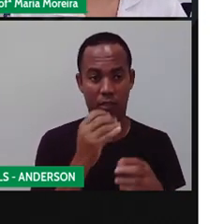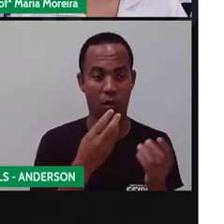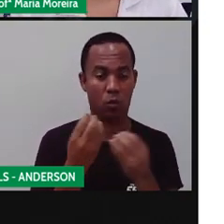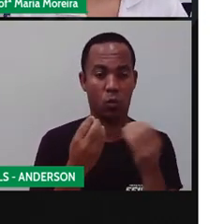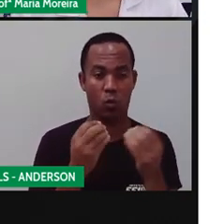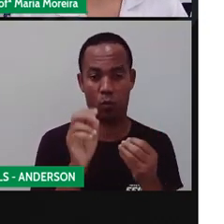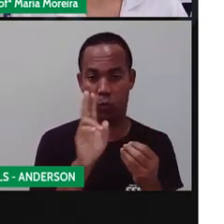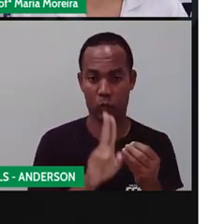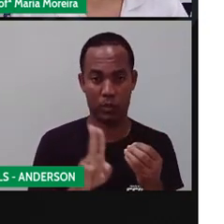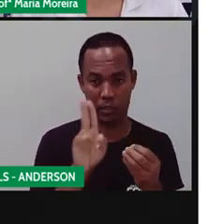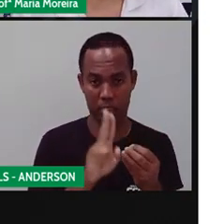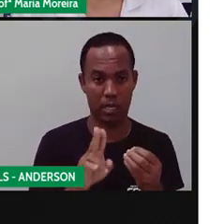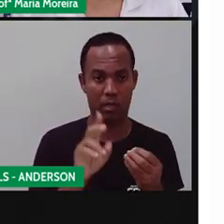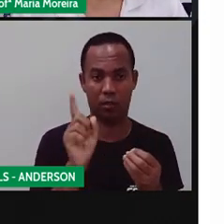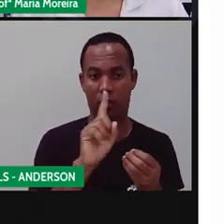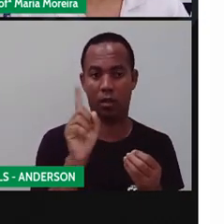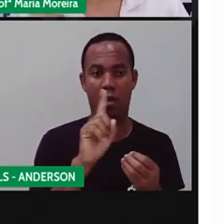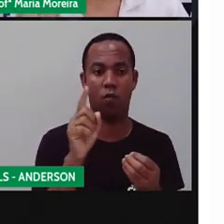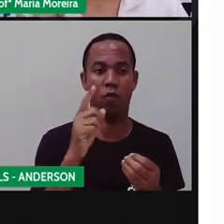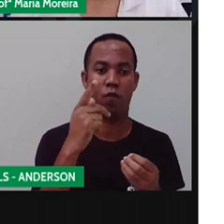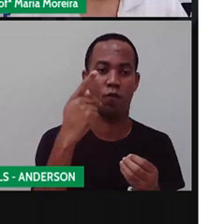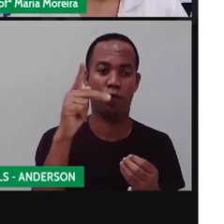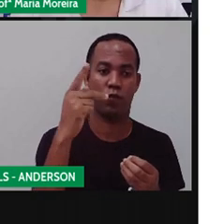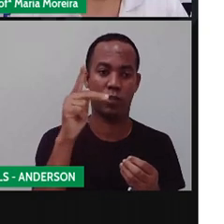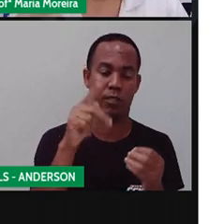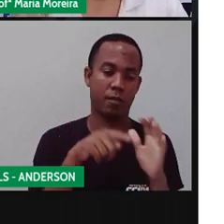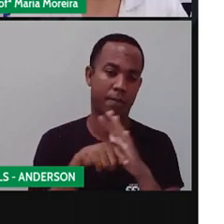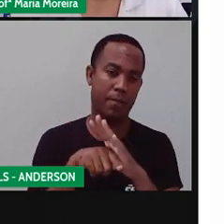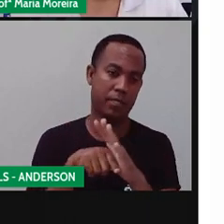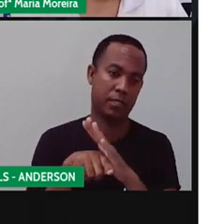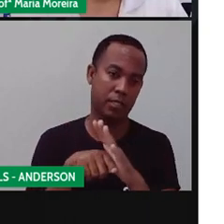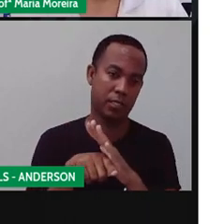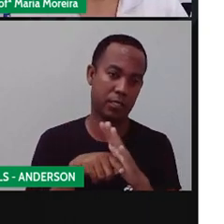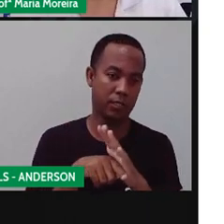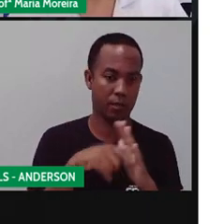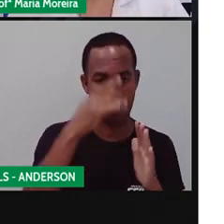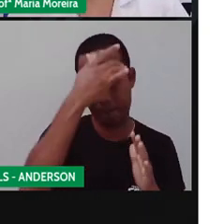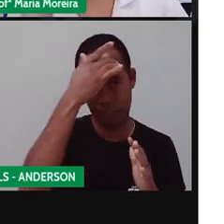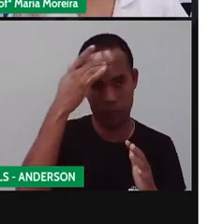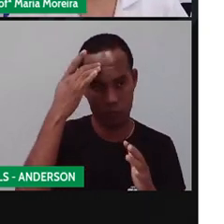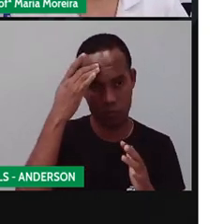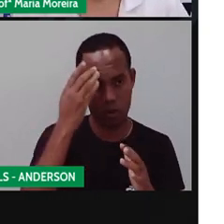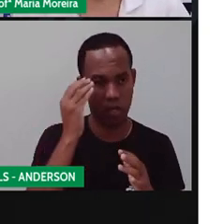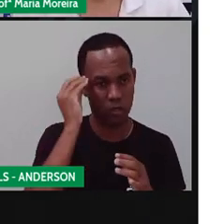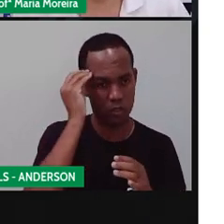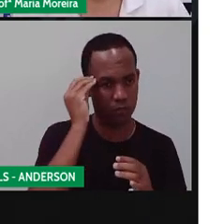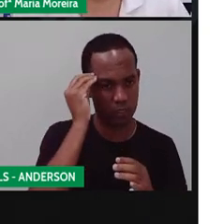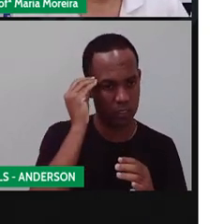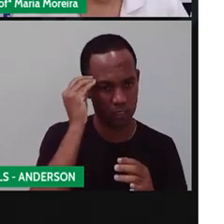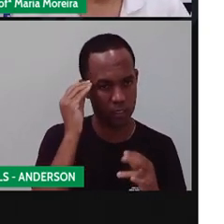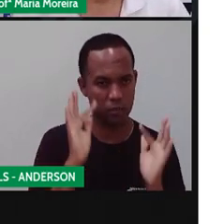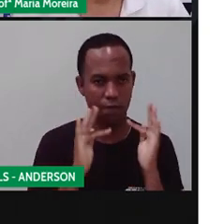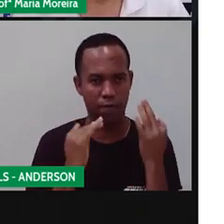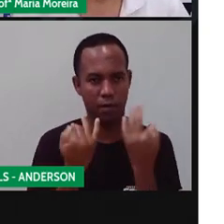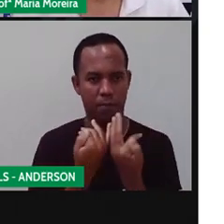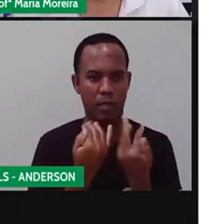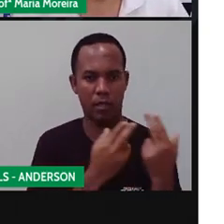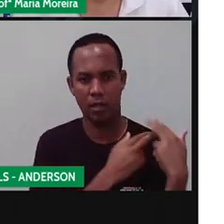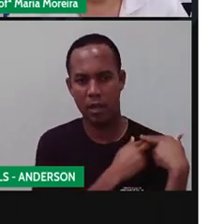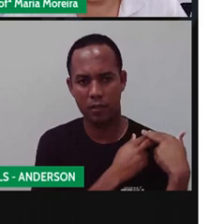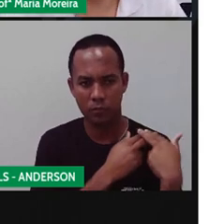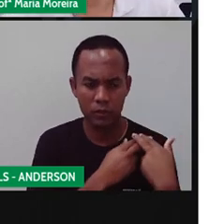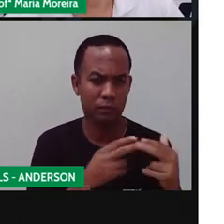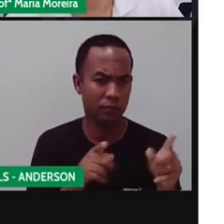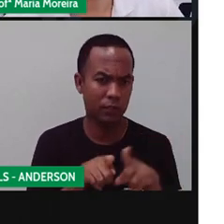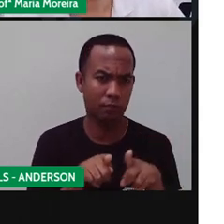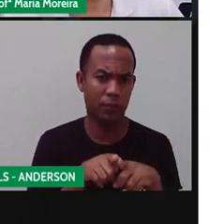utilizar. Isso aí você pode fazer o quê? Pesquisar, perguntar aos mais velhos, né, perguntar ao seu responsável, você sabe como é que utiliza